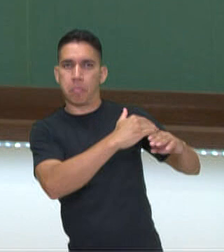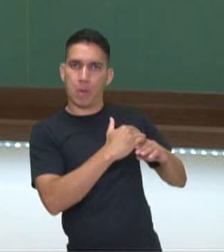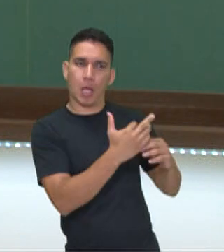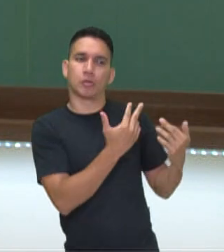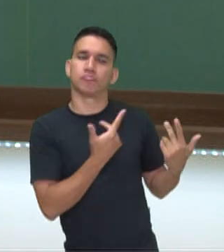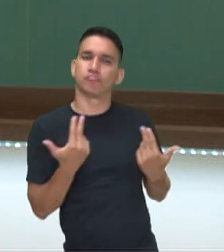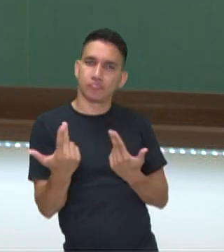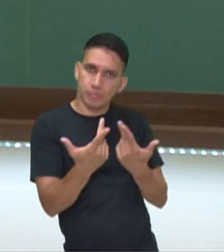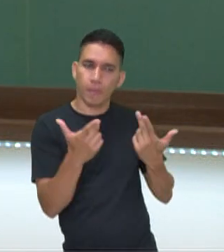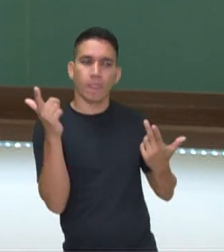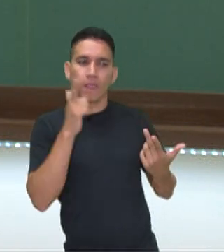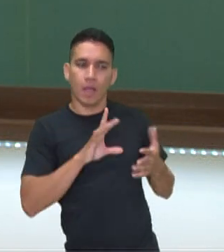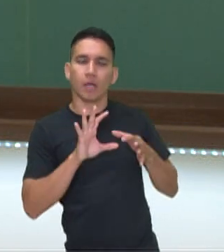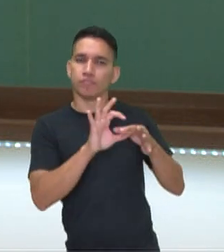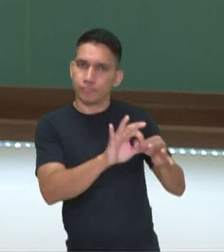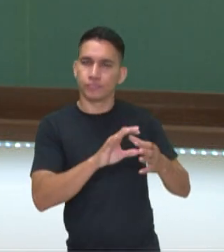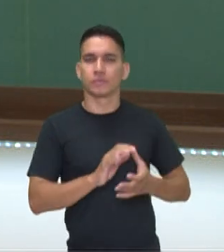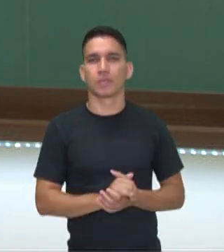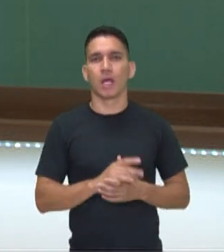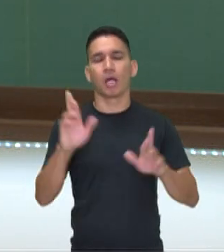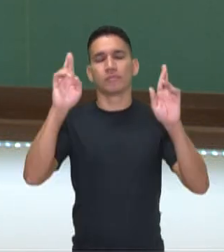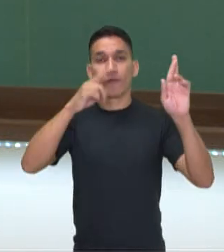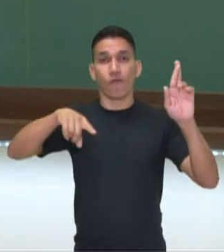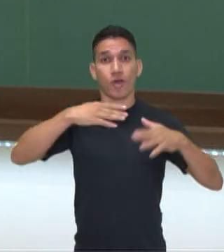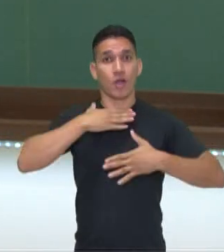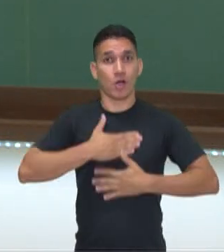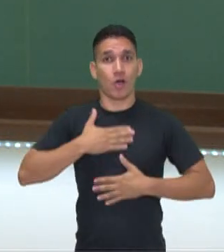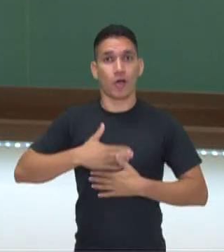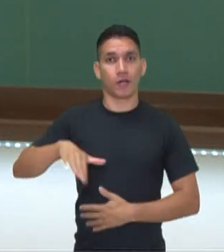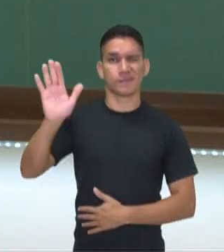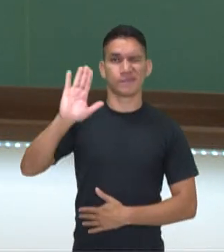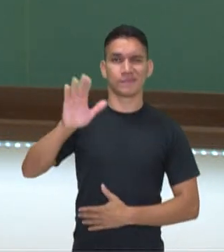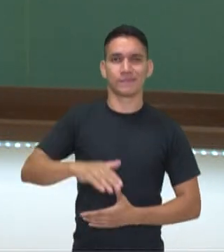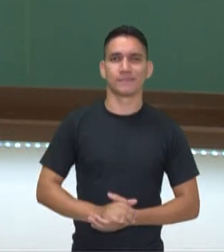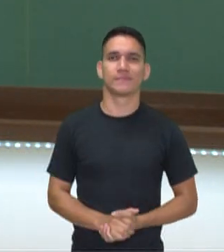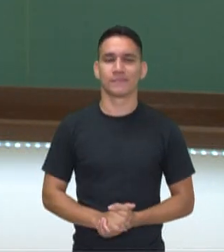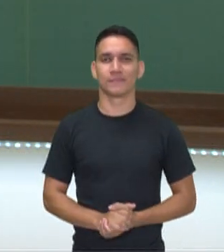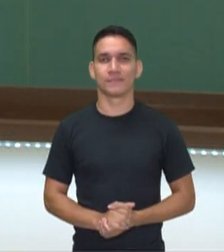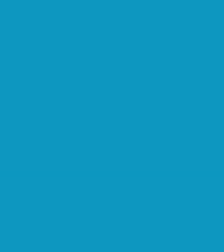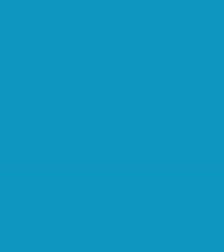aplicáveis. Eu espero que vocês tenham gostado e até breve!